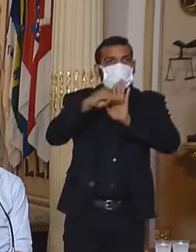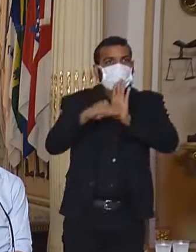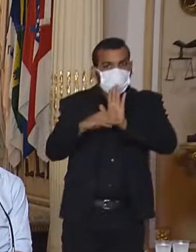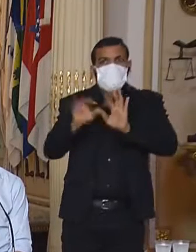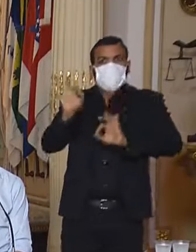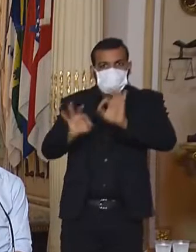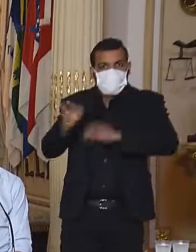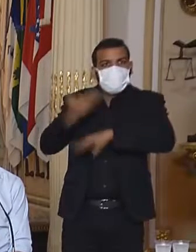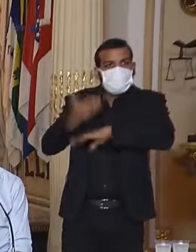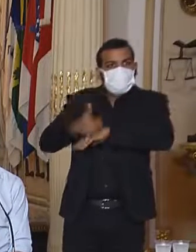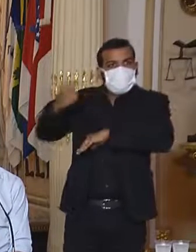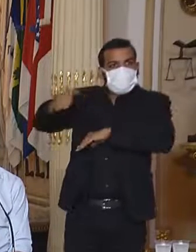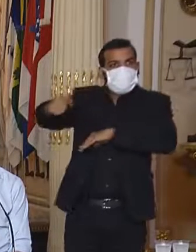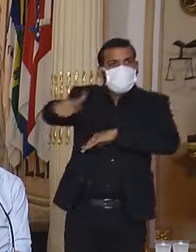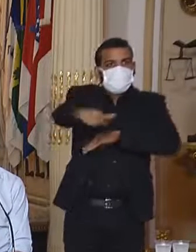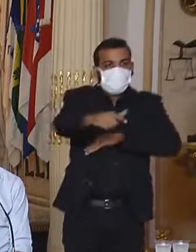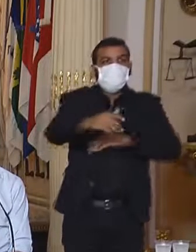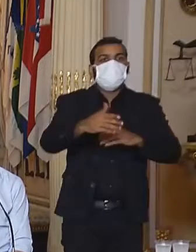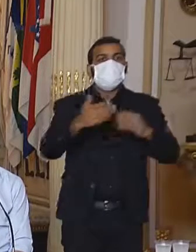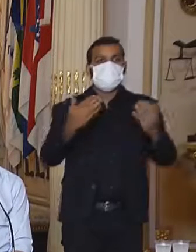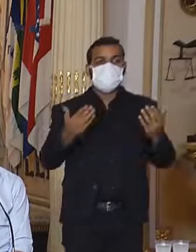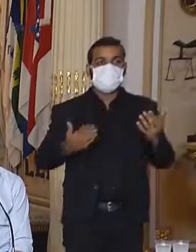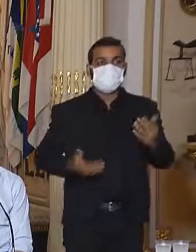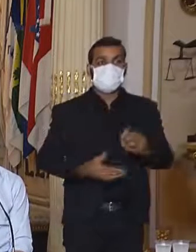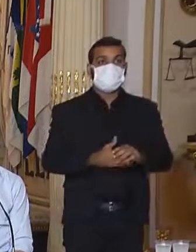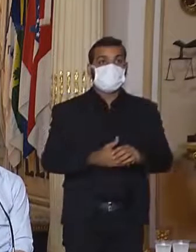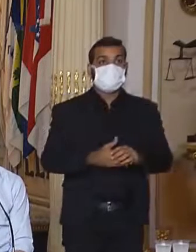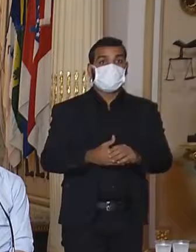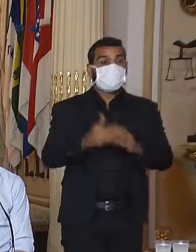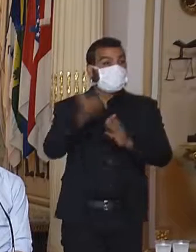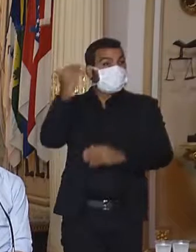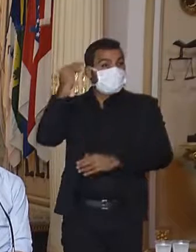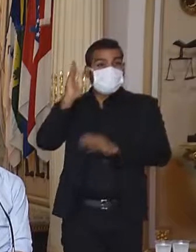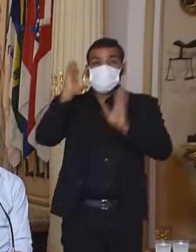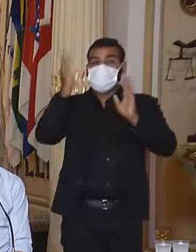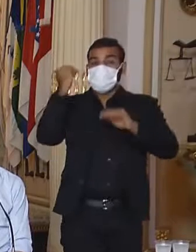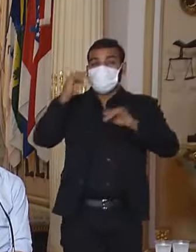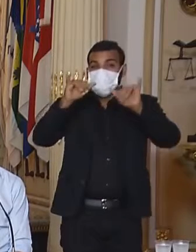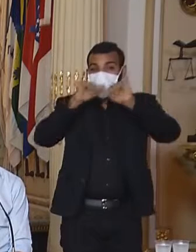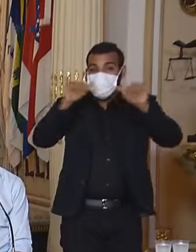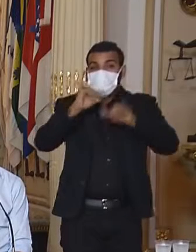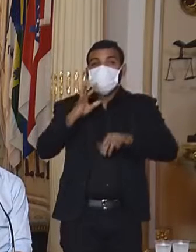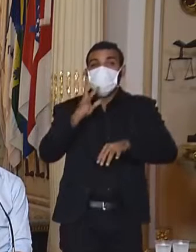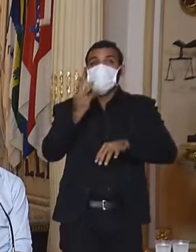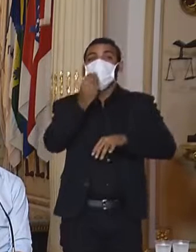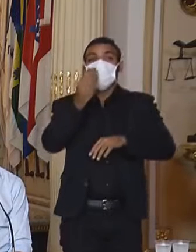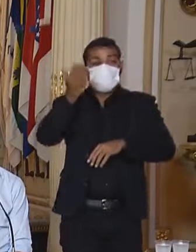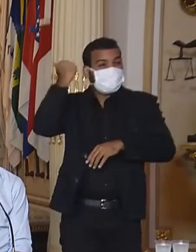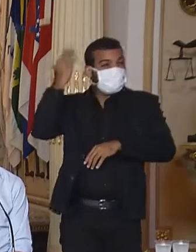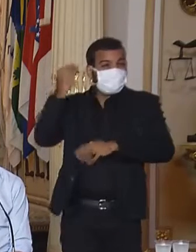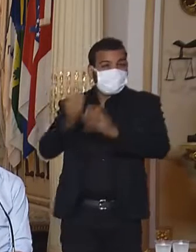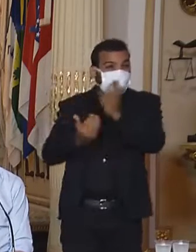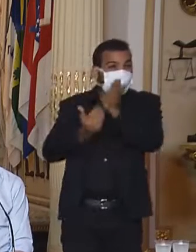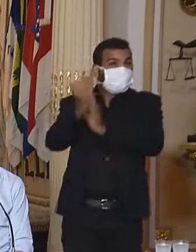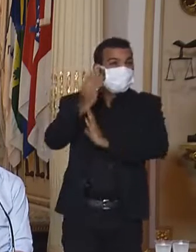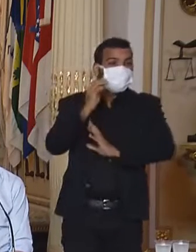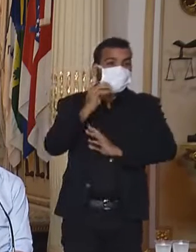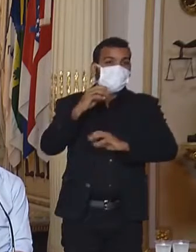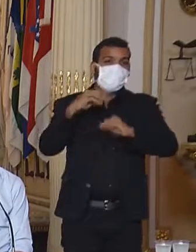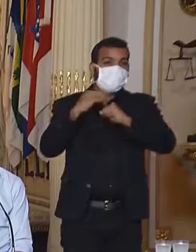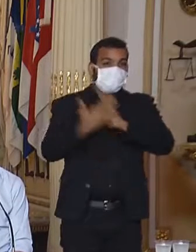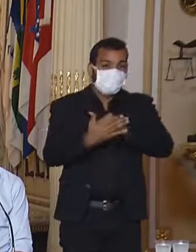será feito, na verdade, já foi estartado desde o anúncio, desde o conhecimento que tivemos disso e